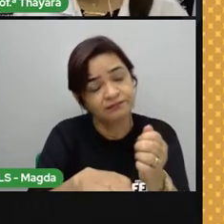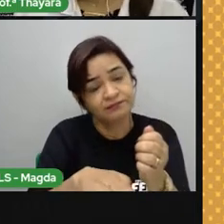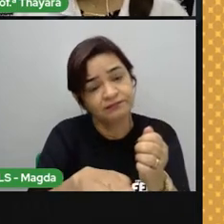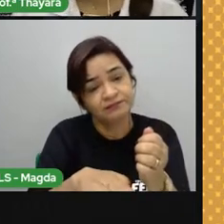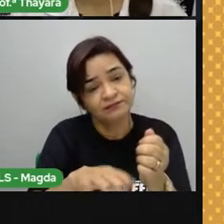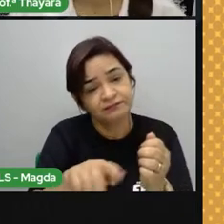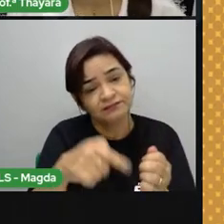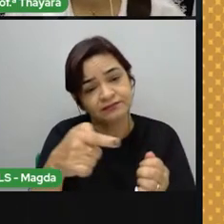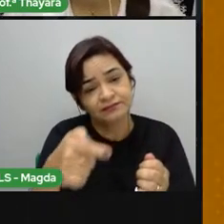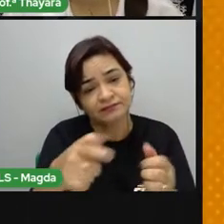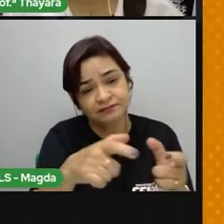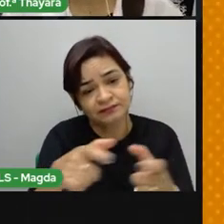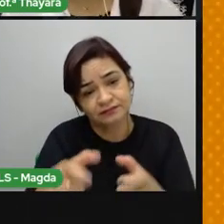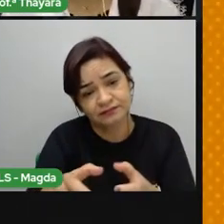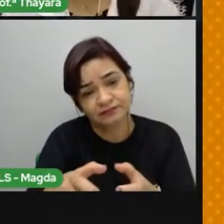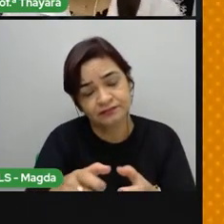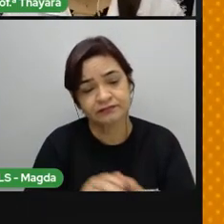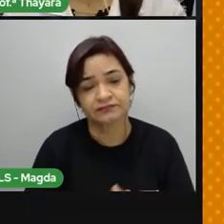outras áreas.